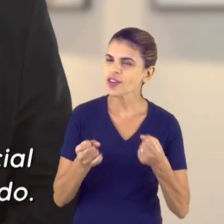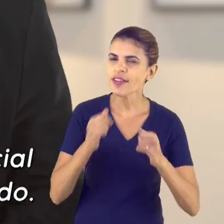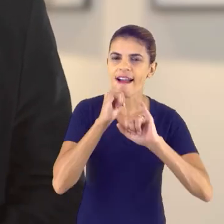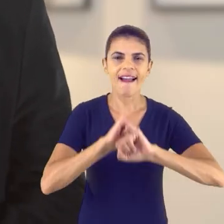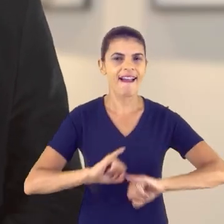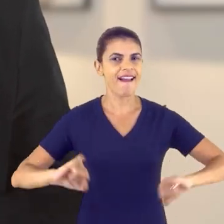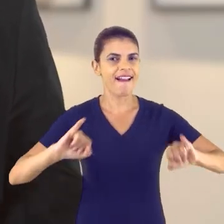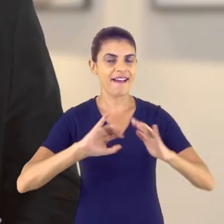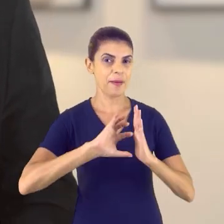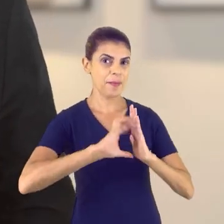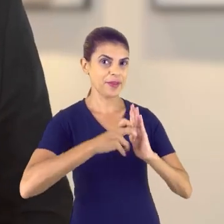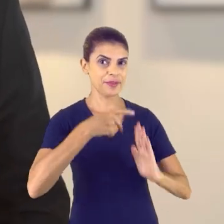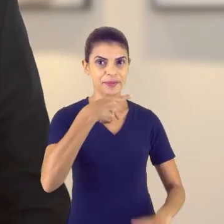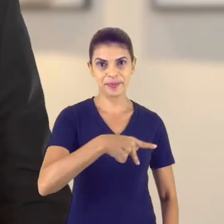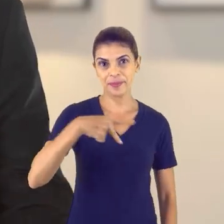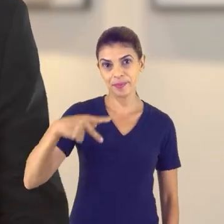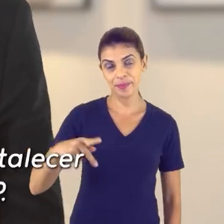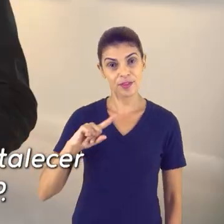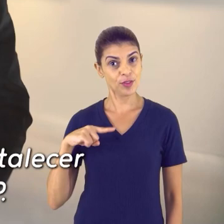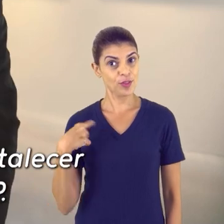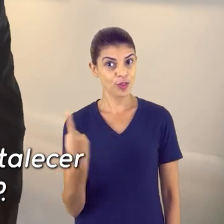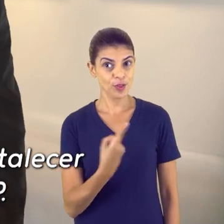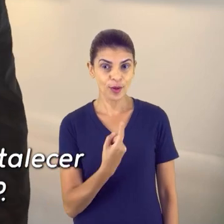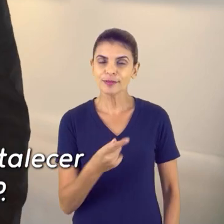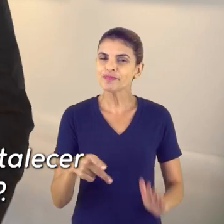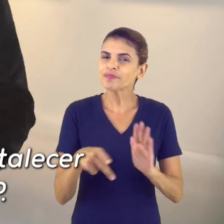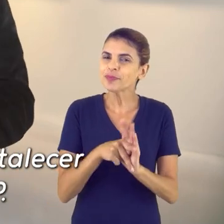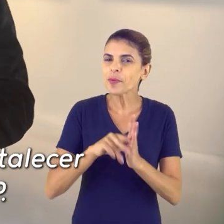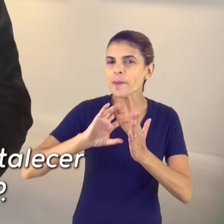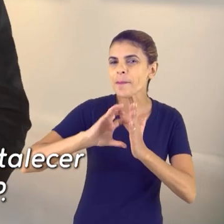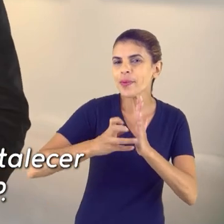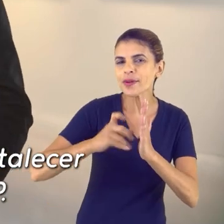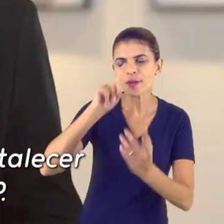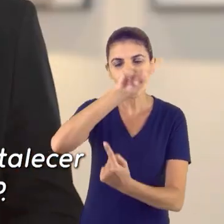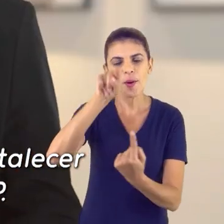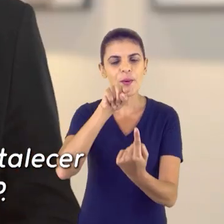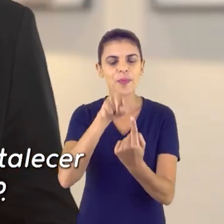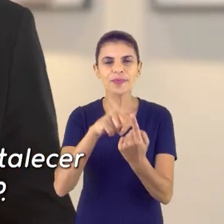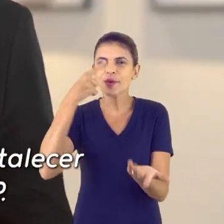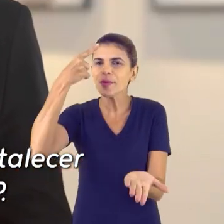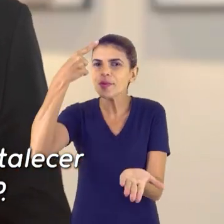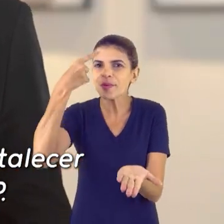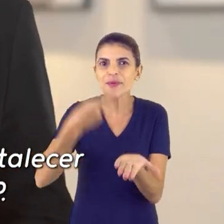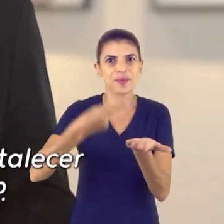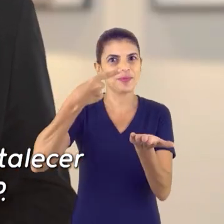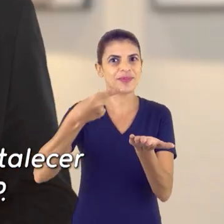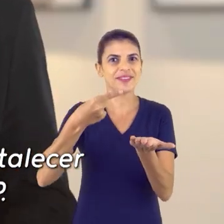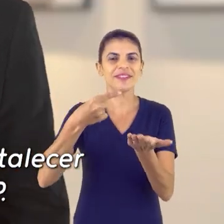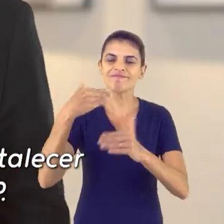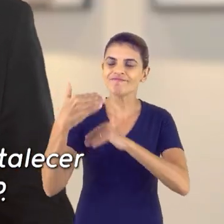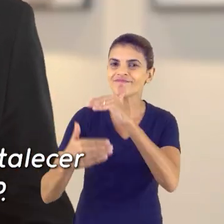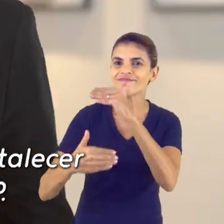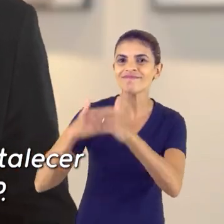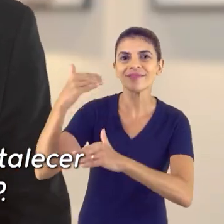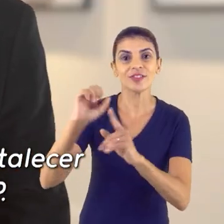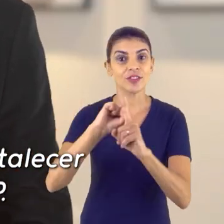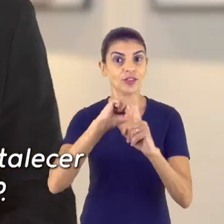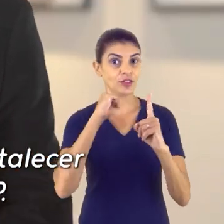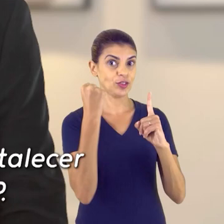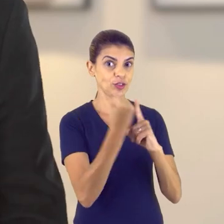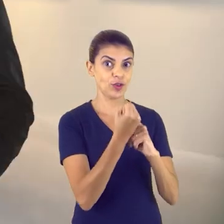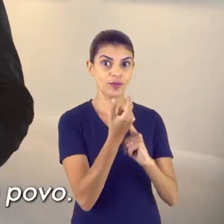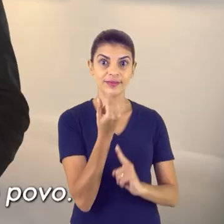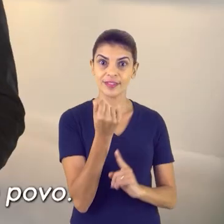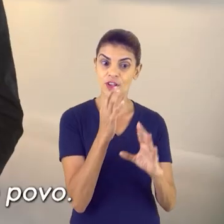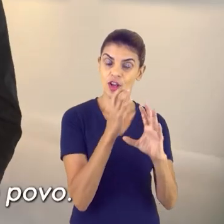Estado. Essa é a nossa história. Por isso, trabalhamos para fortalecer a mensagem do nosso